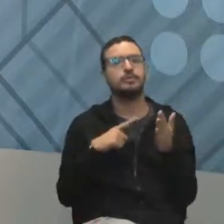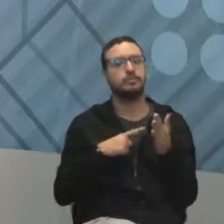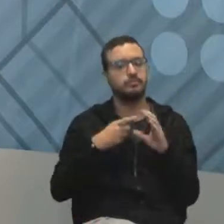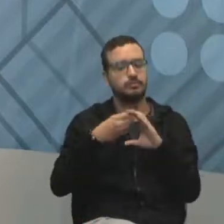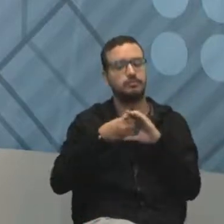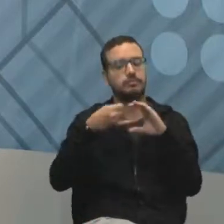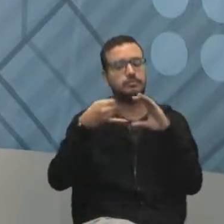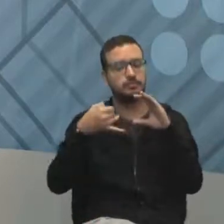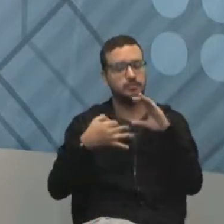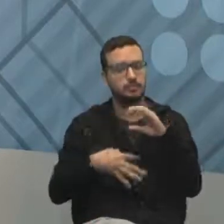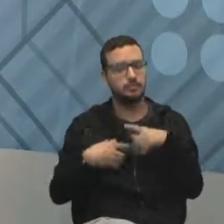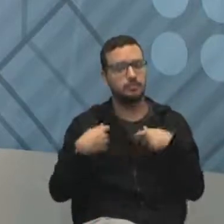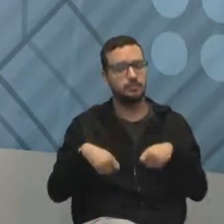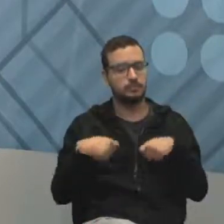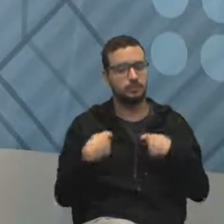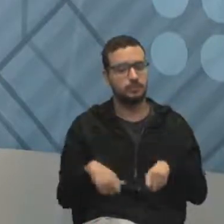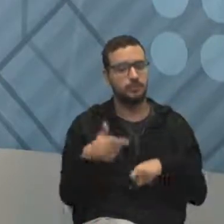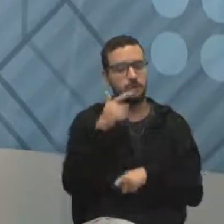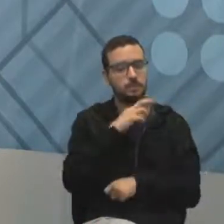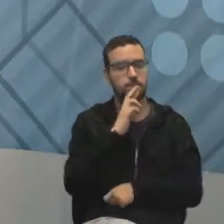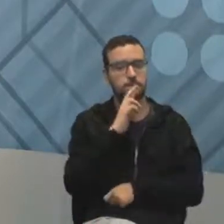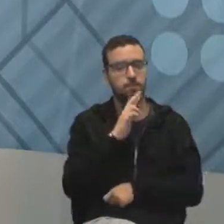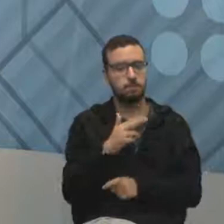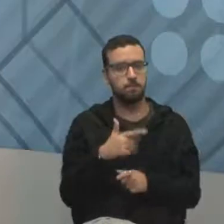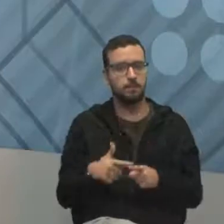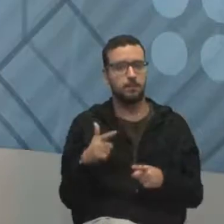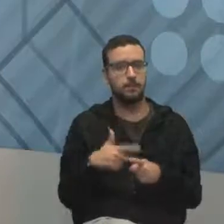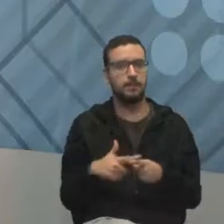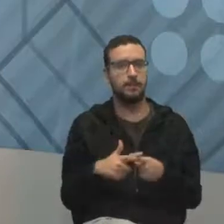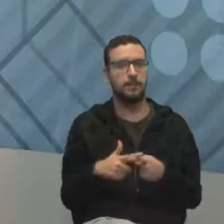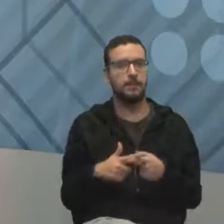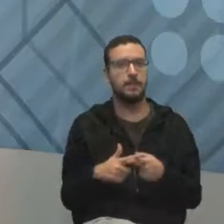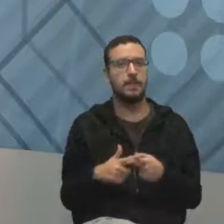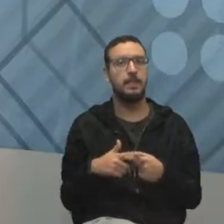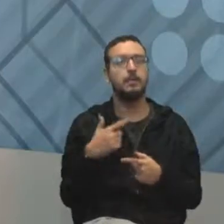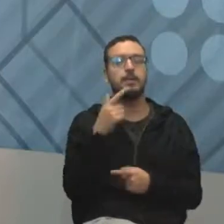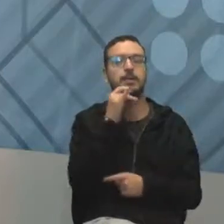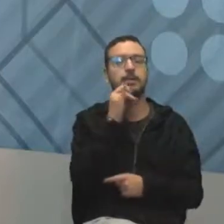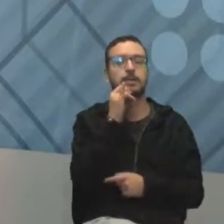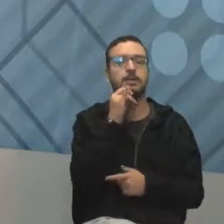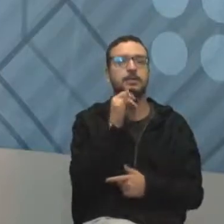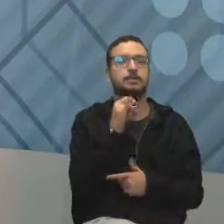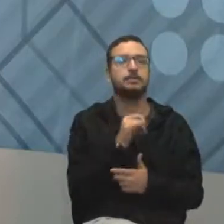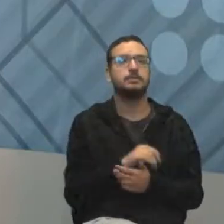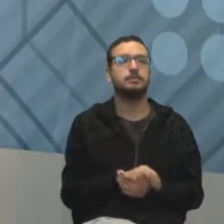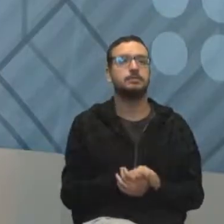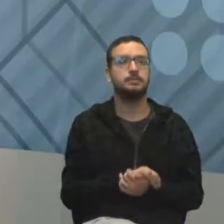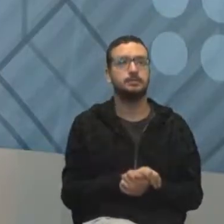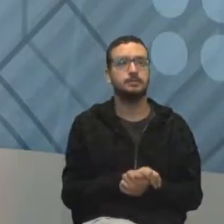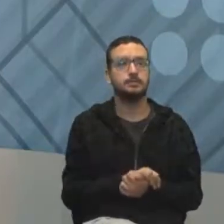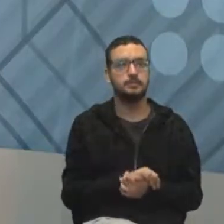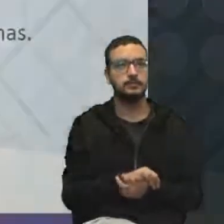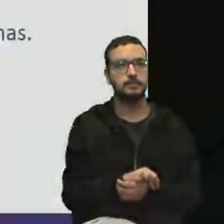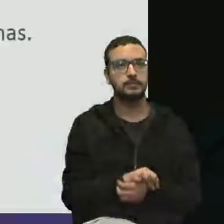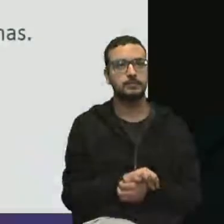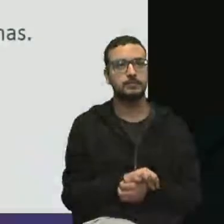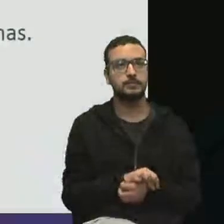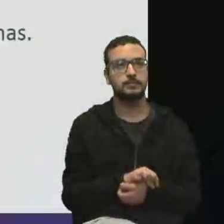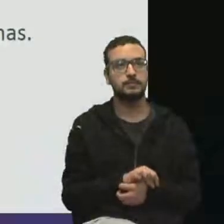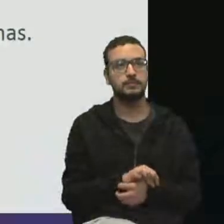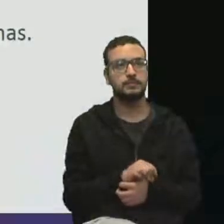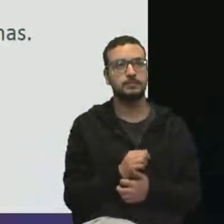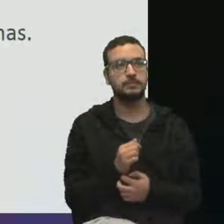necessárias para resolver os problemas. Então, a gente vai resolver o problema antes. Vamos lá? Então, vem comigo para o nosso quadro.